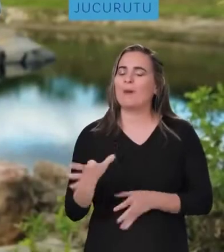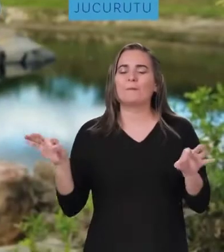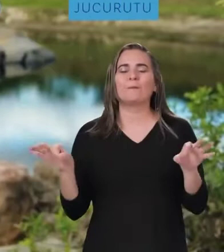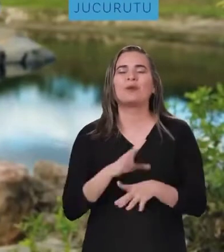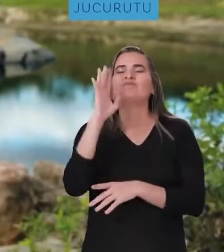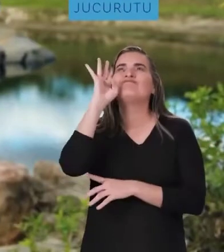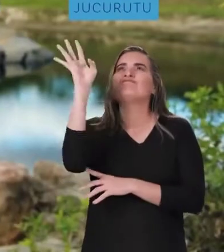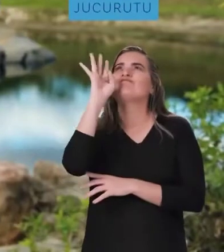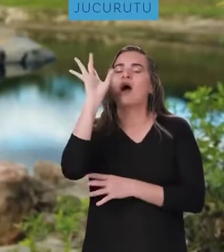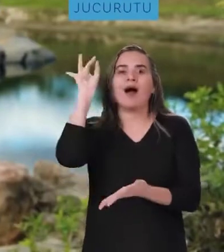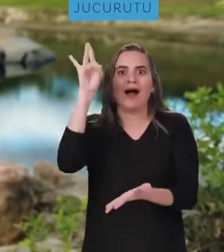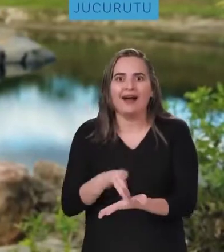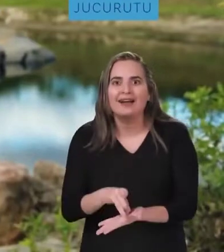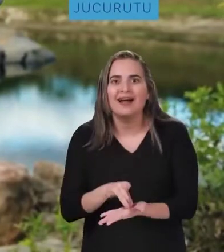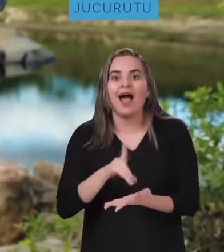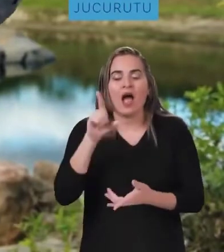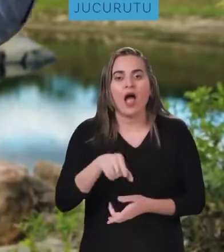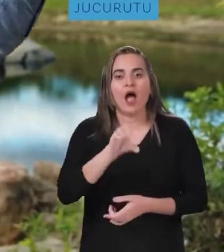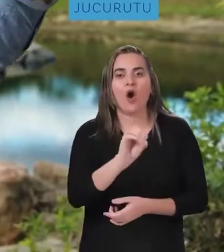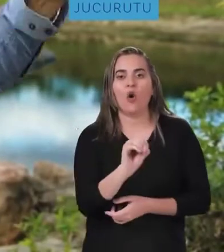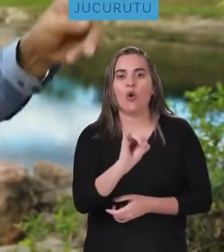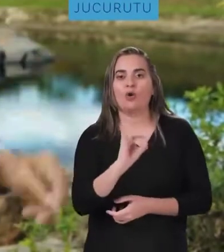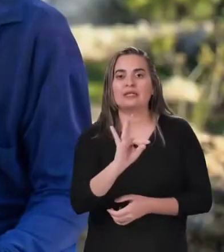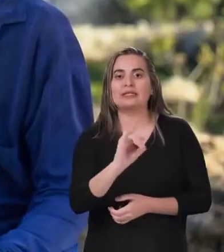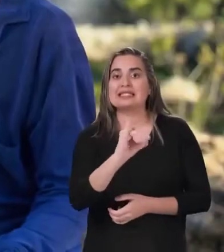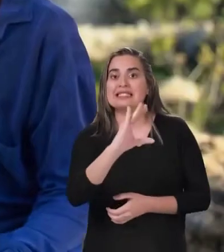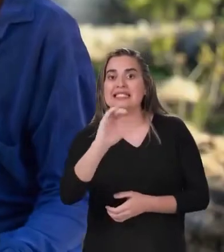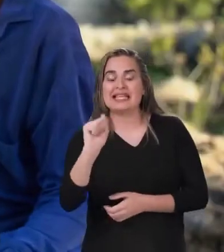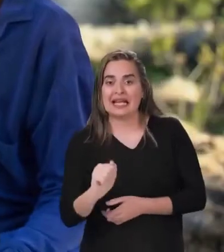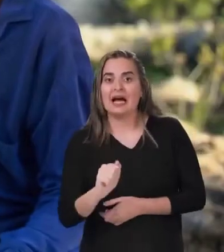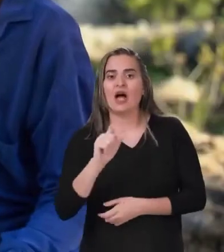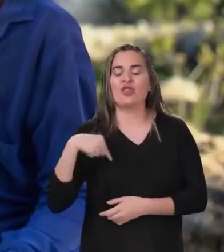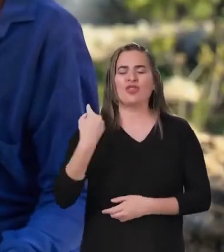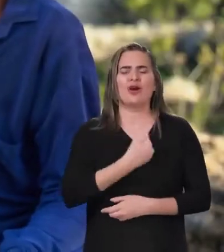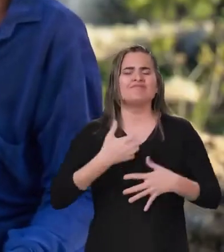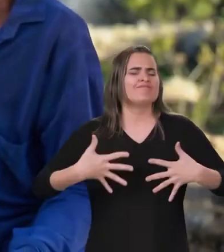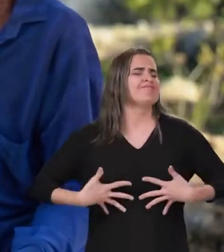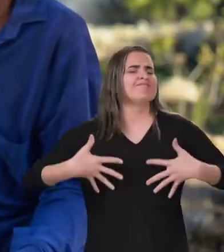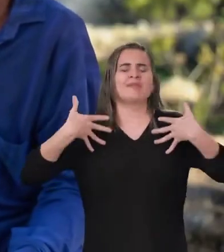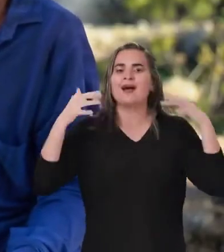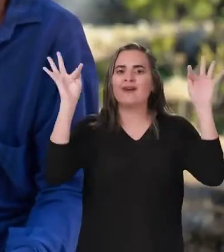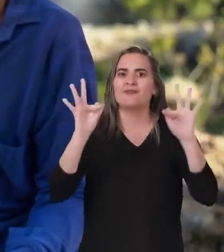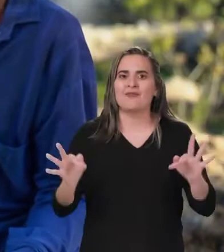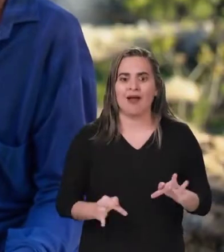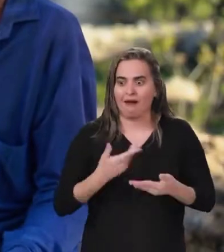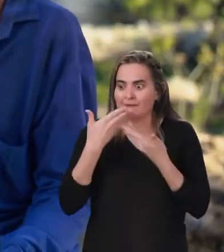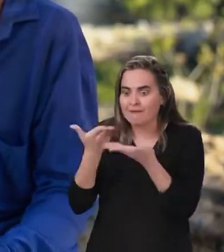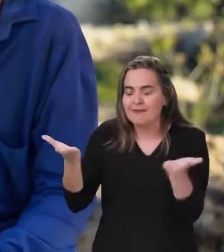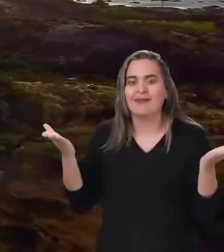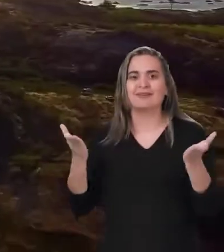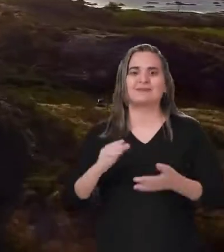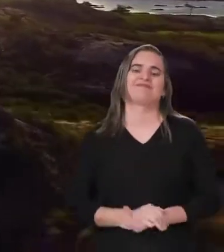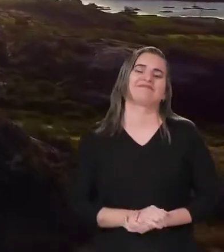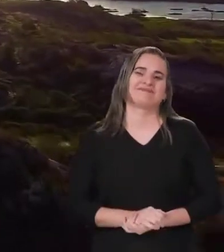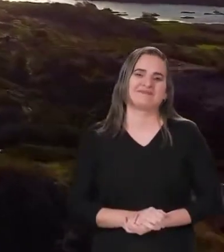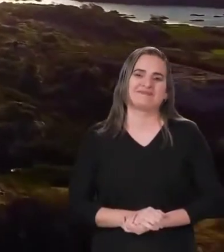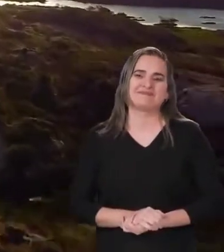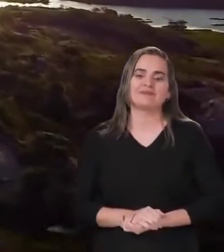sonho realizado, que é a barragem de Oiticica. É uma alegria que a gente tem de ver um canto d'água desse preço.